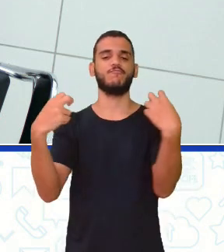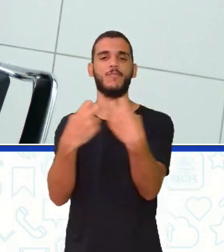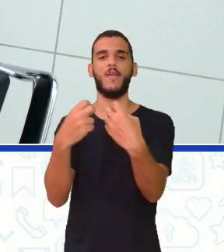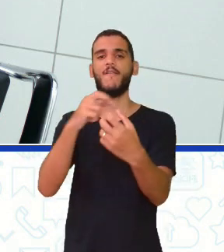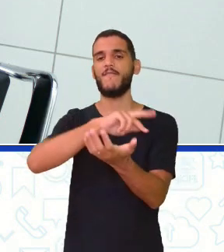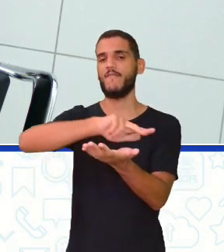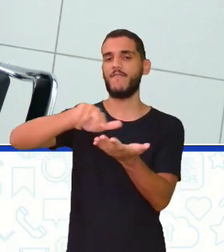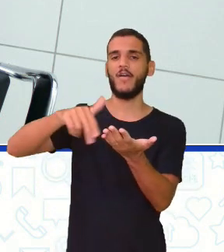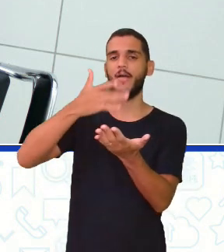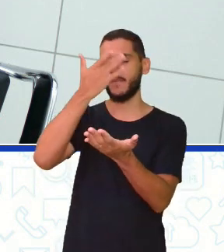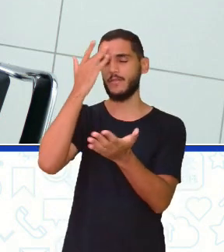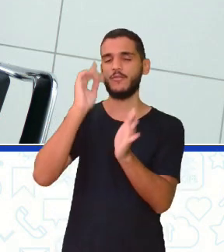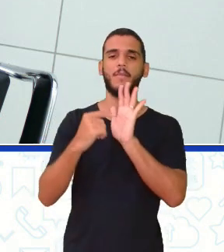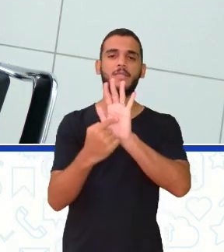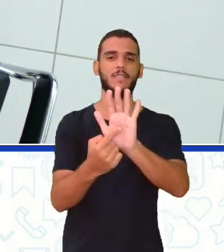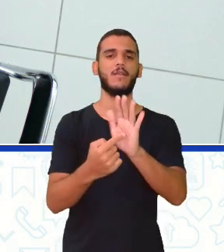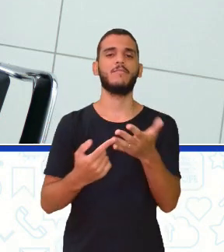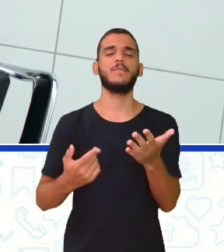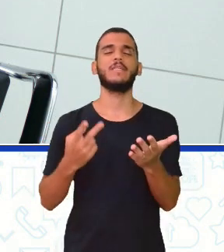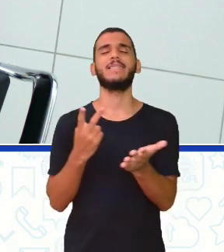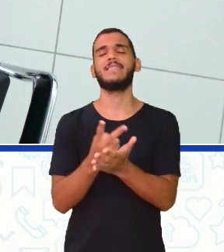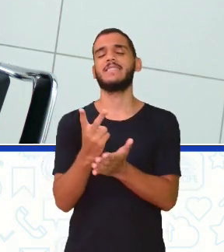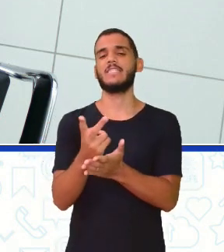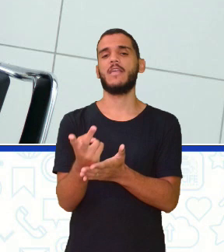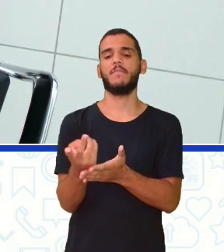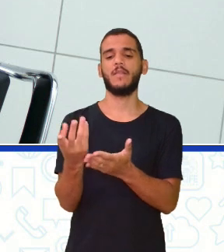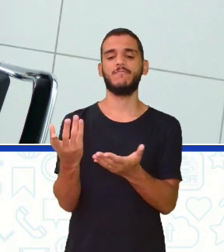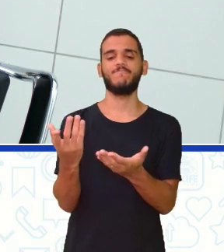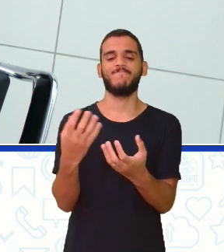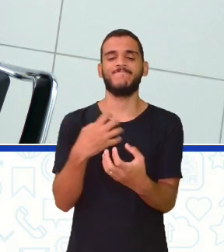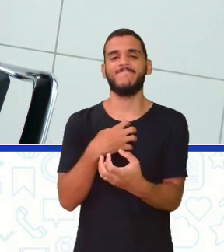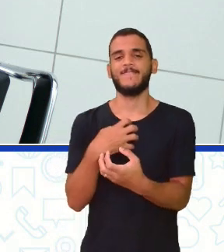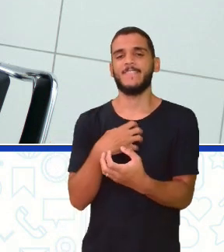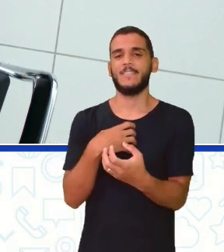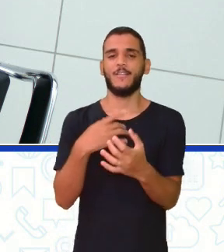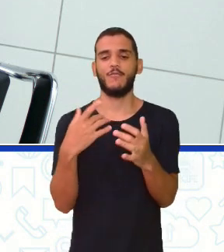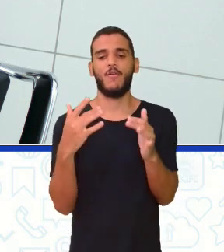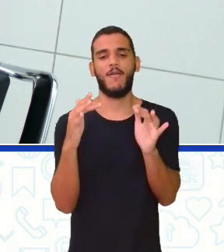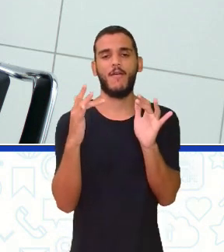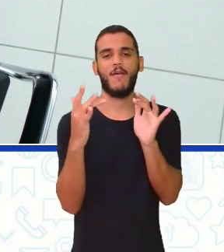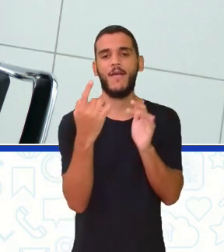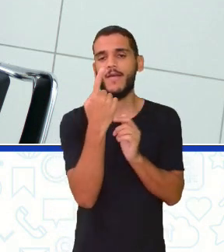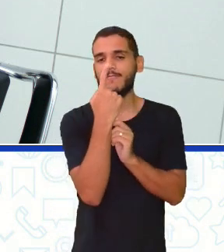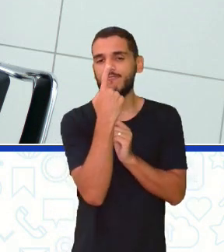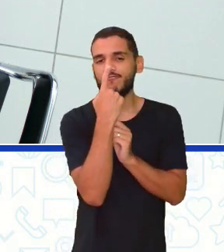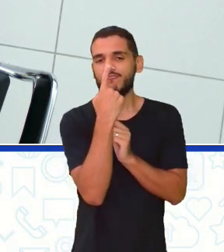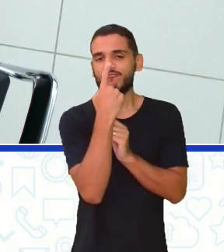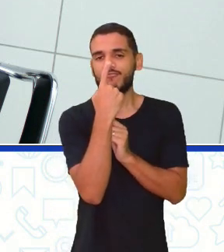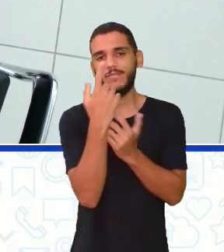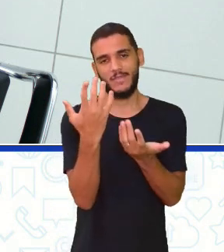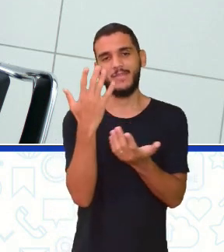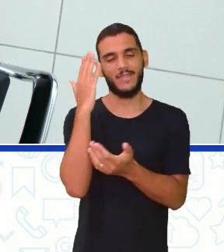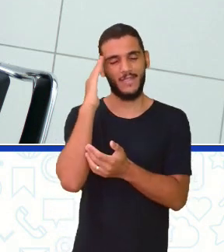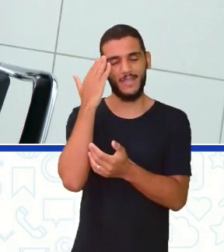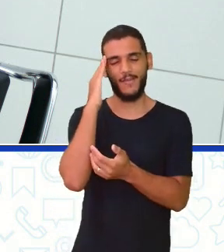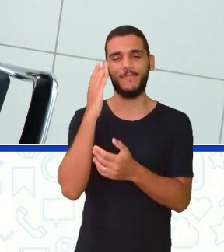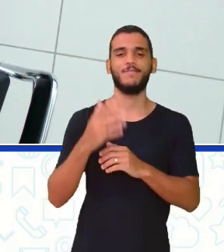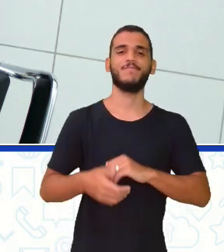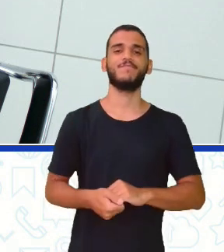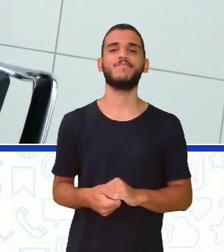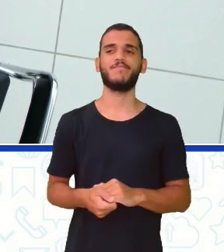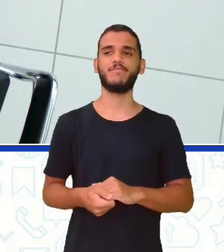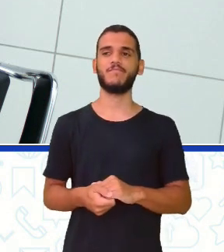mais você vai se sentindo dentro da produção, né? Percebendo piadas internas e algumas peculiaridades.